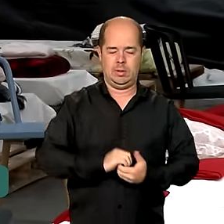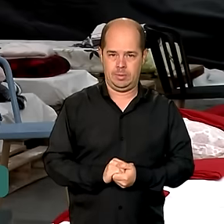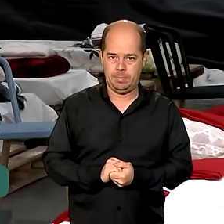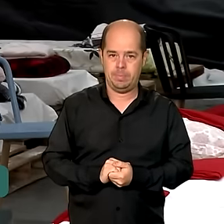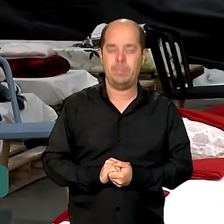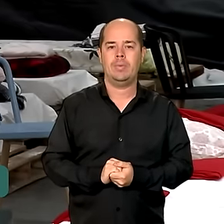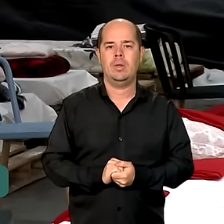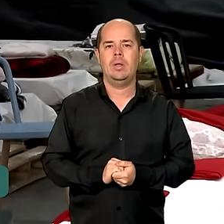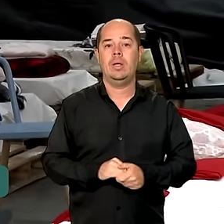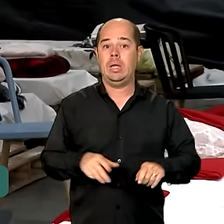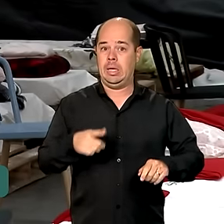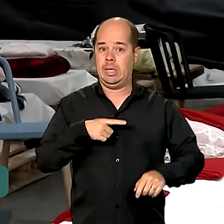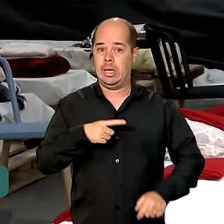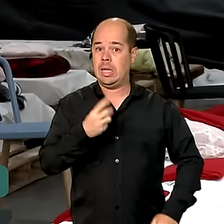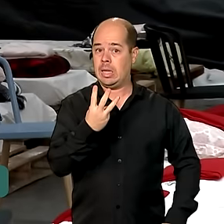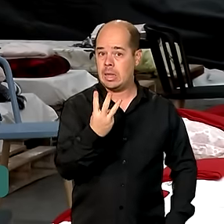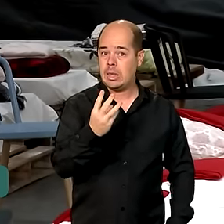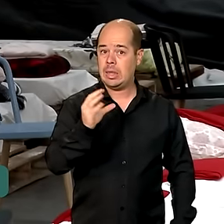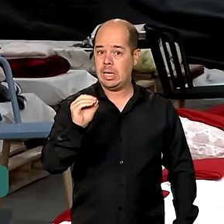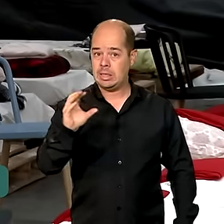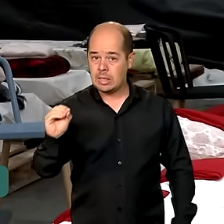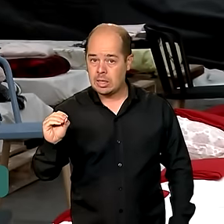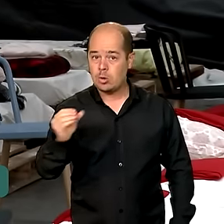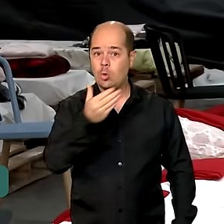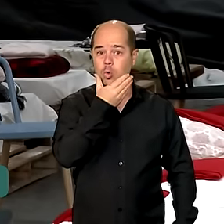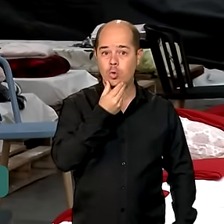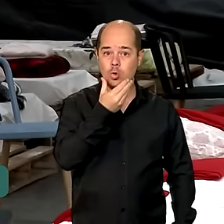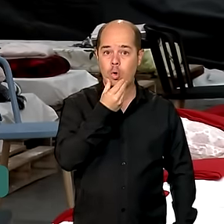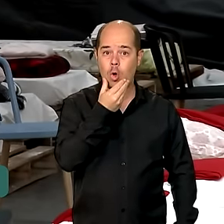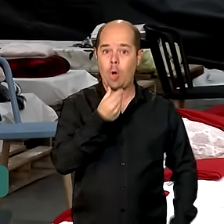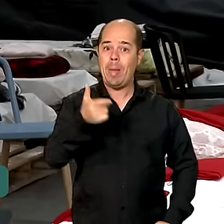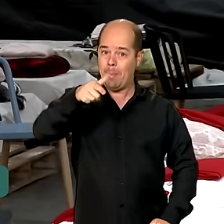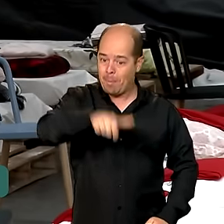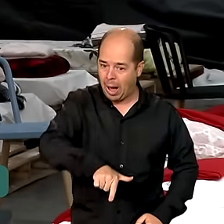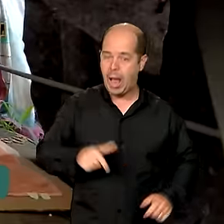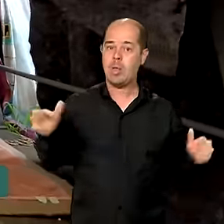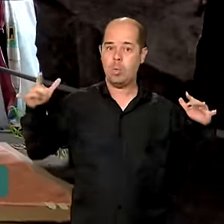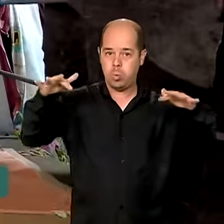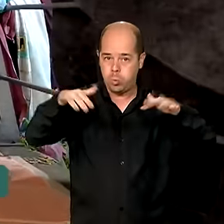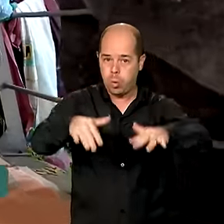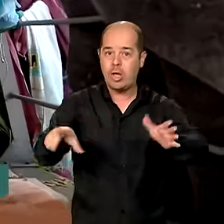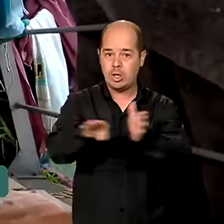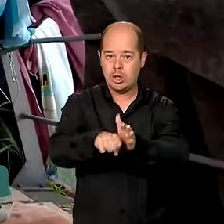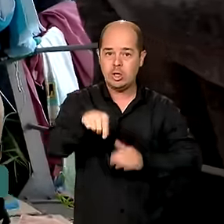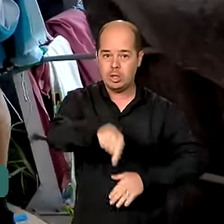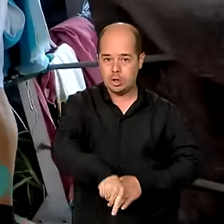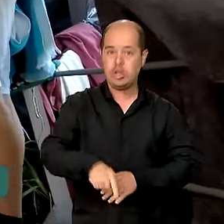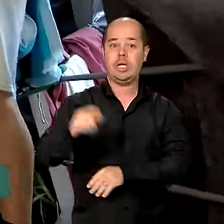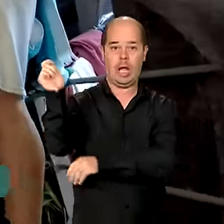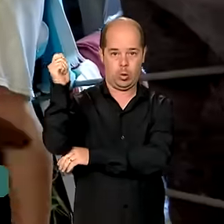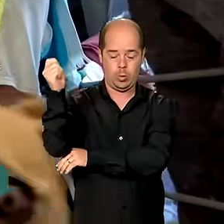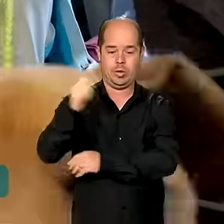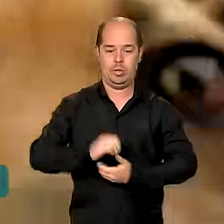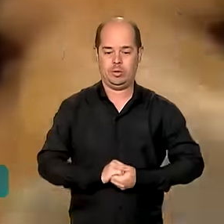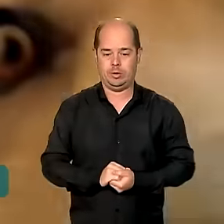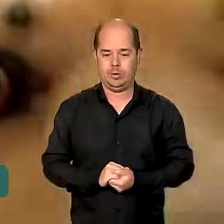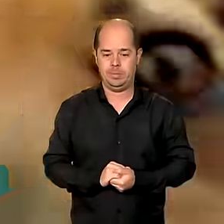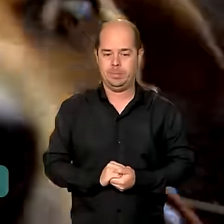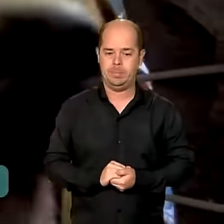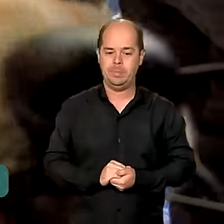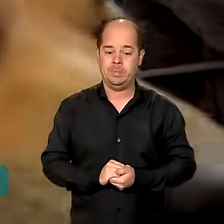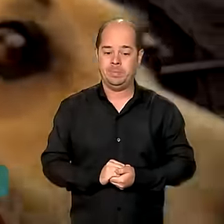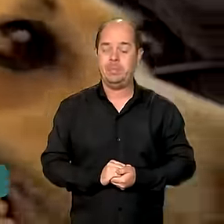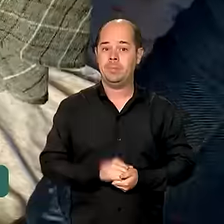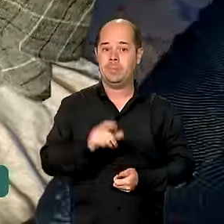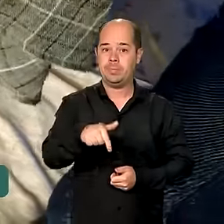extra, com 300 homens, deve chegar ao Estado nesta semana. O número de abrigos temporários no Estado